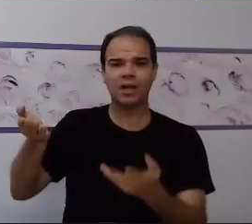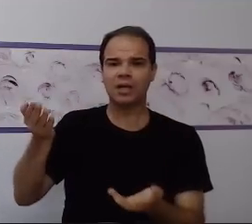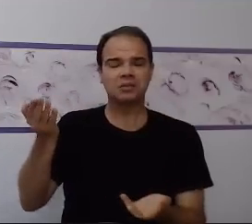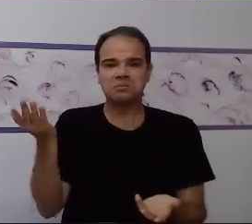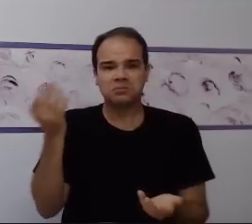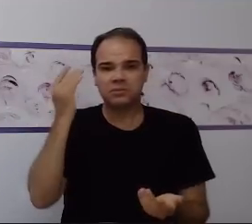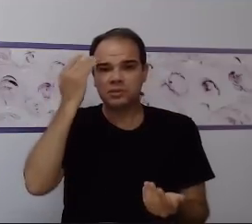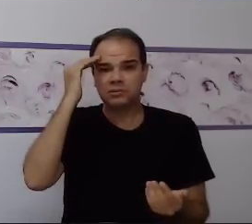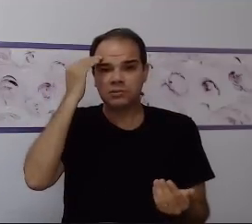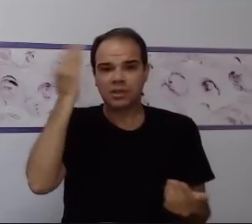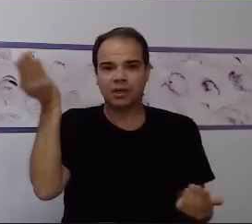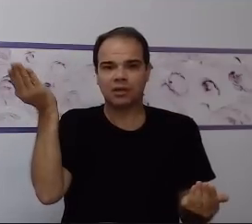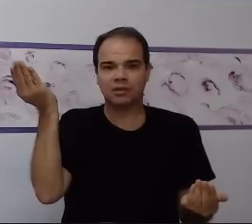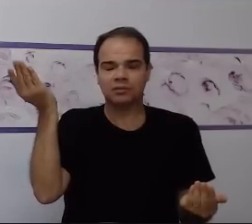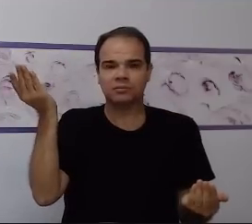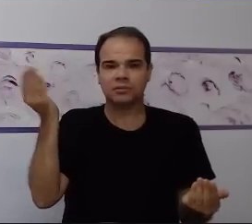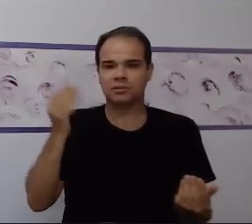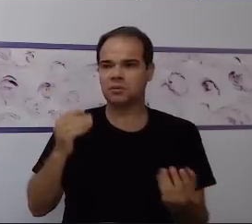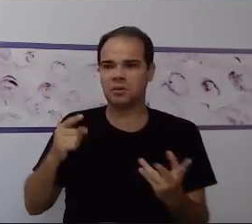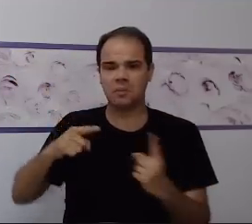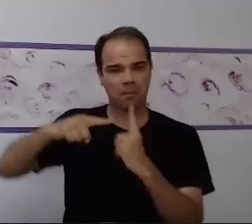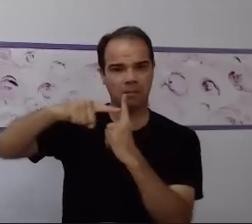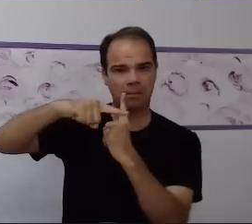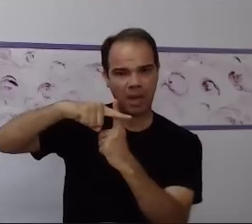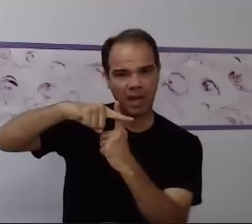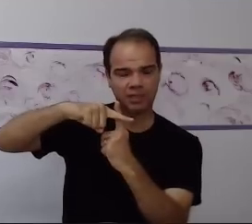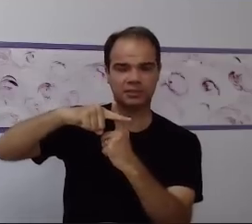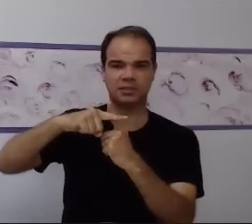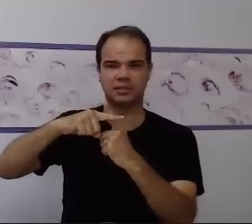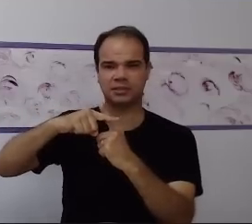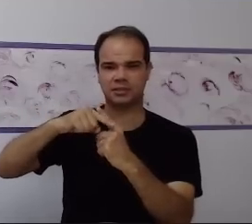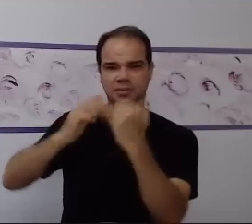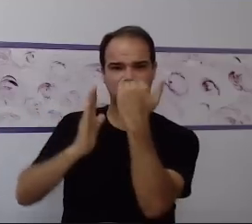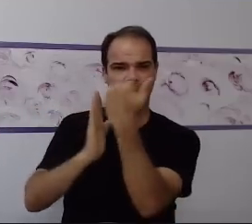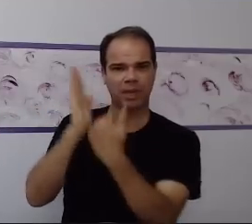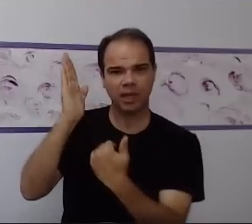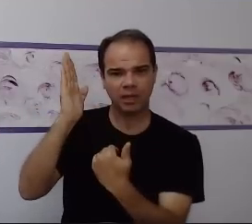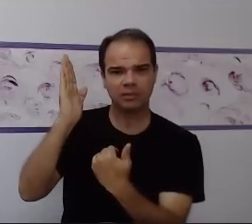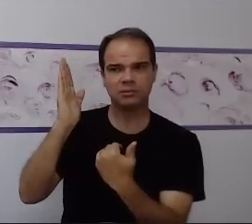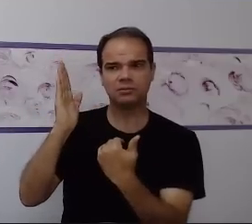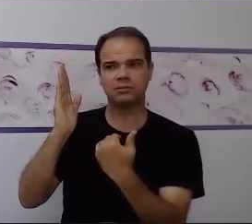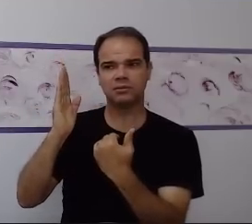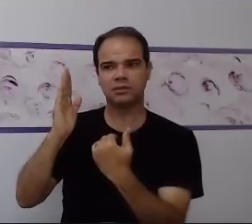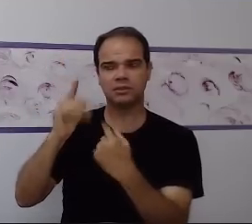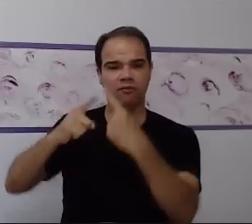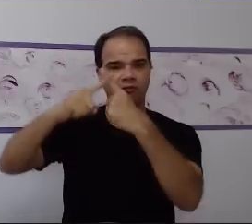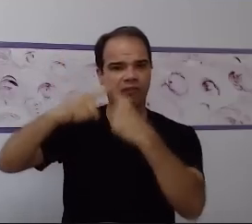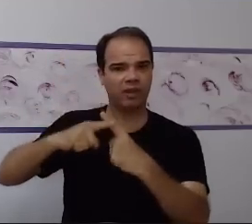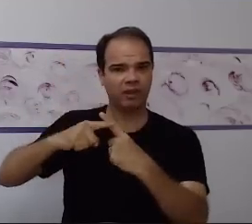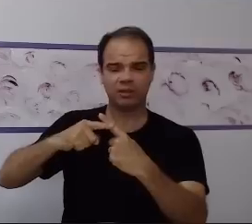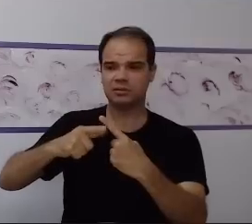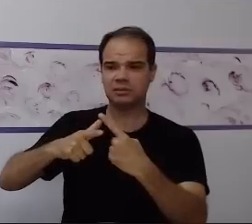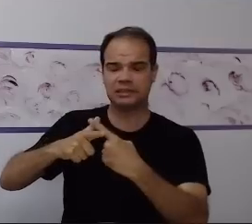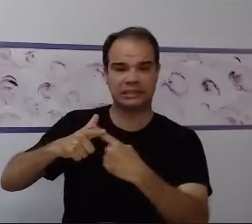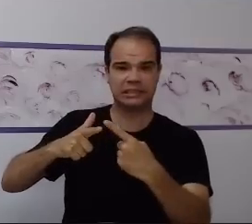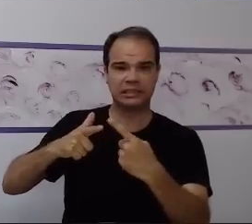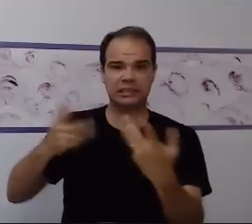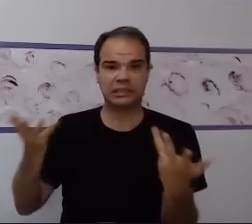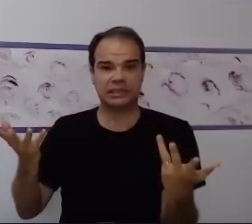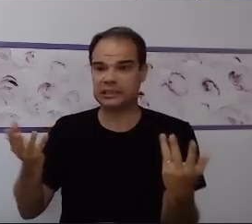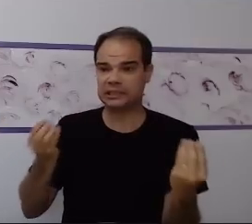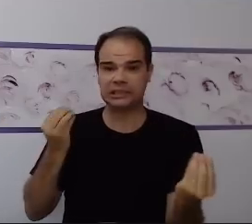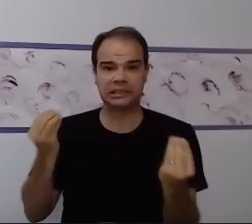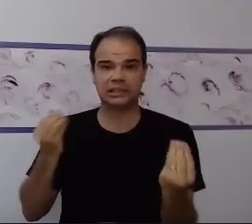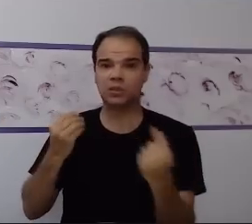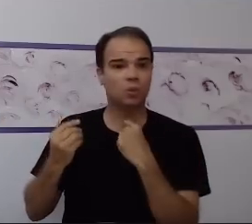domínio das propriedades da adição da subtração e eu não posso passar para ele a